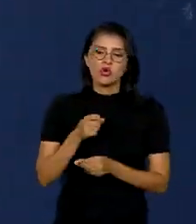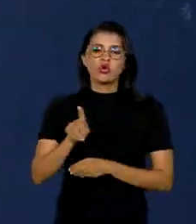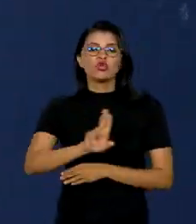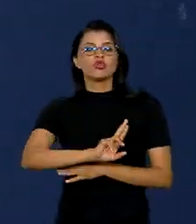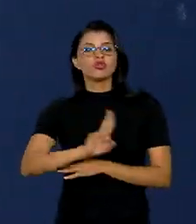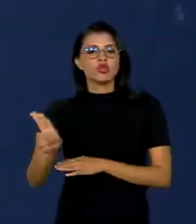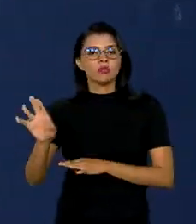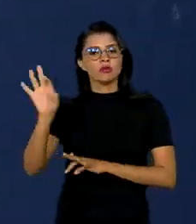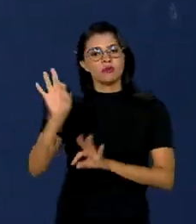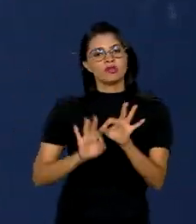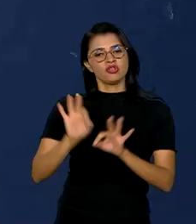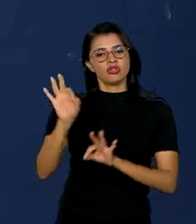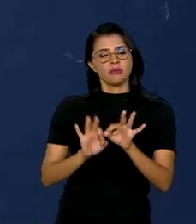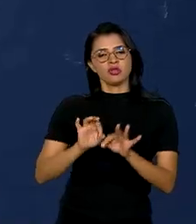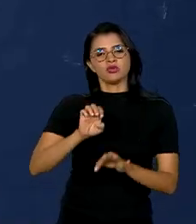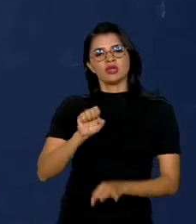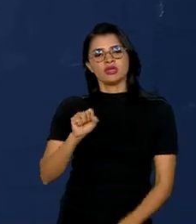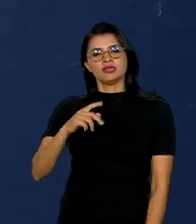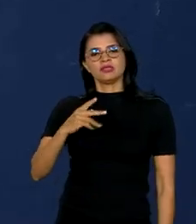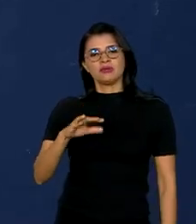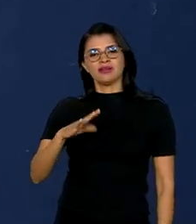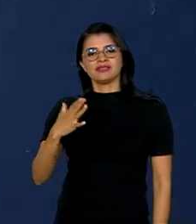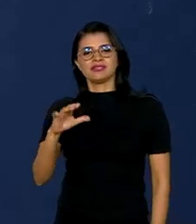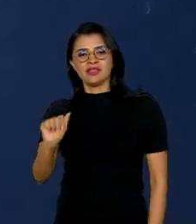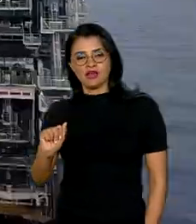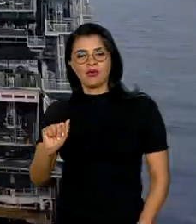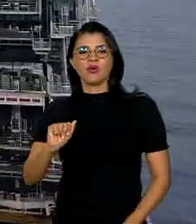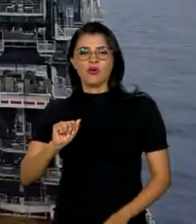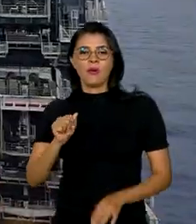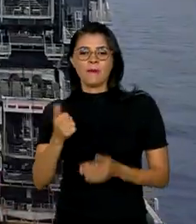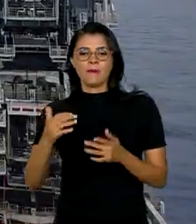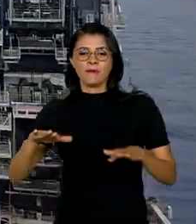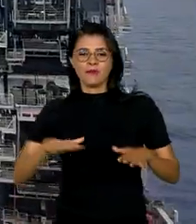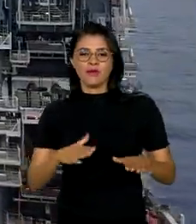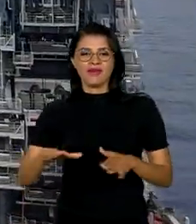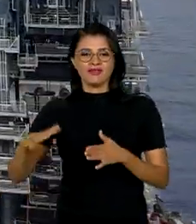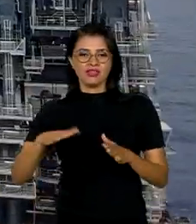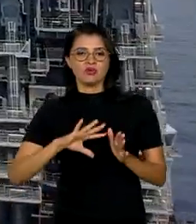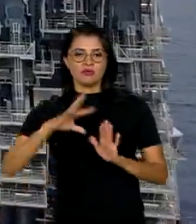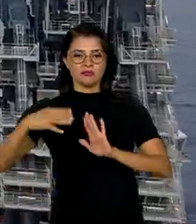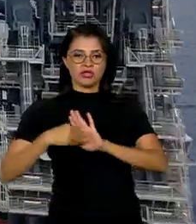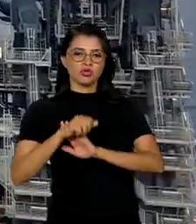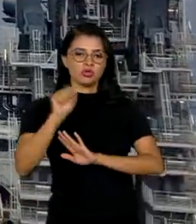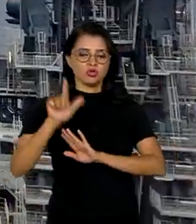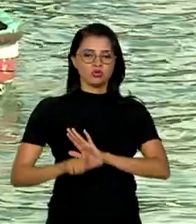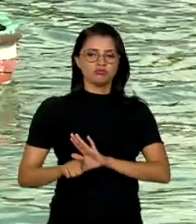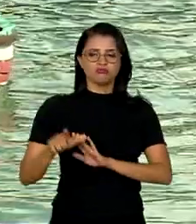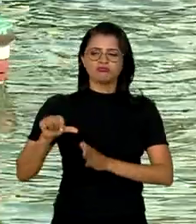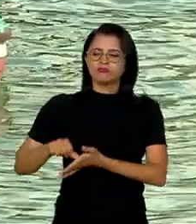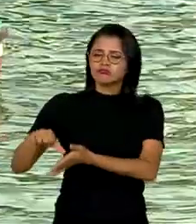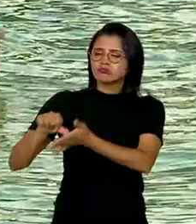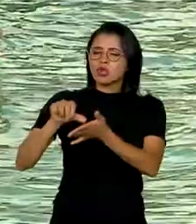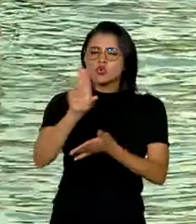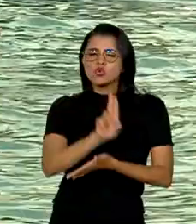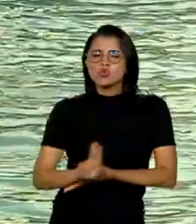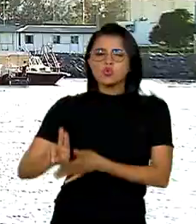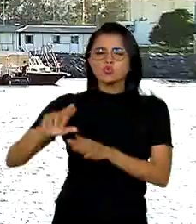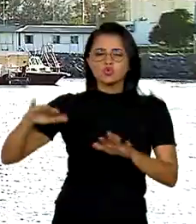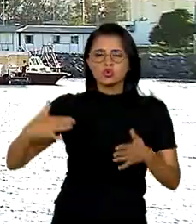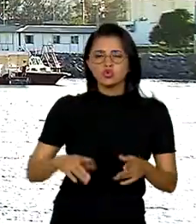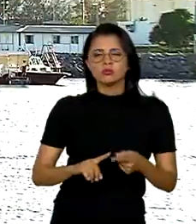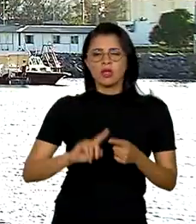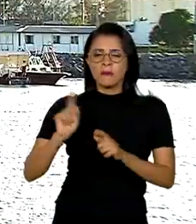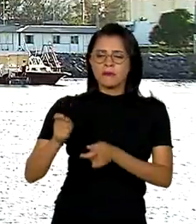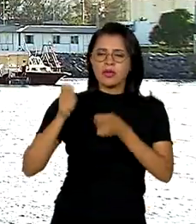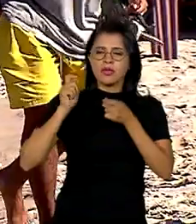chamado Planejamento Espacial Marinho da Amazônia Azul, que prevê o mapeamento do uso do oceano. Envolve a pesca,